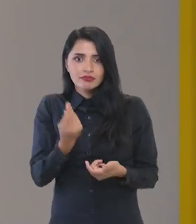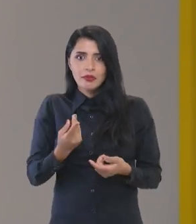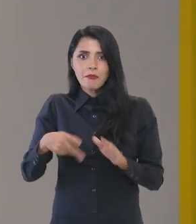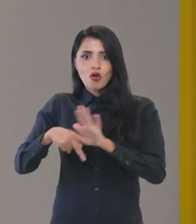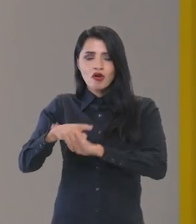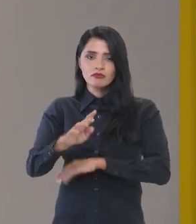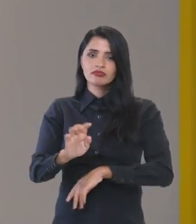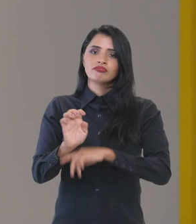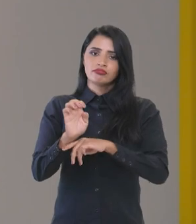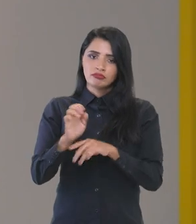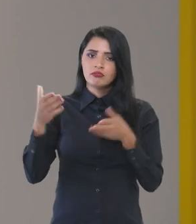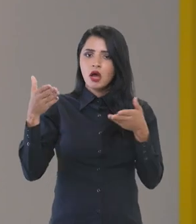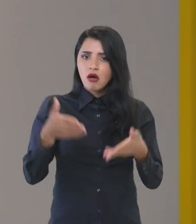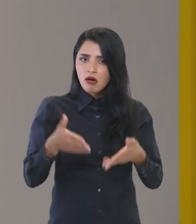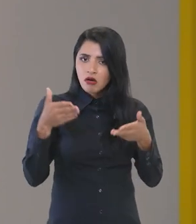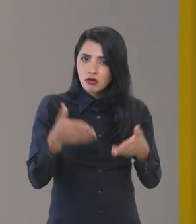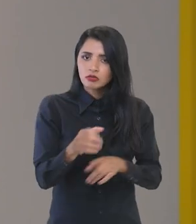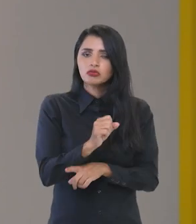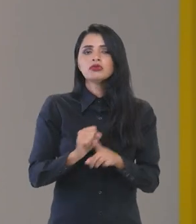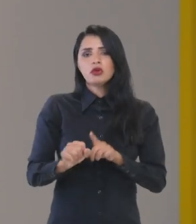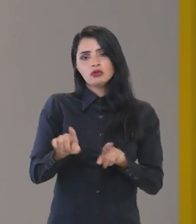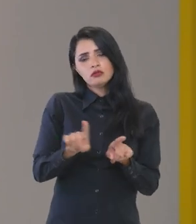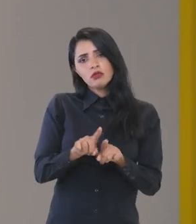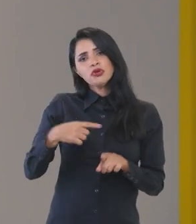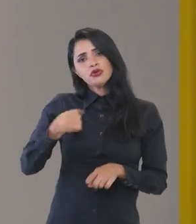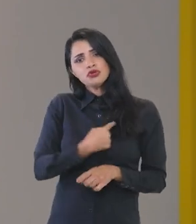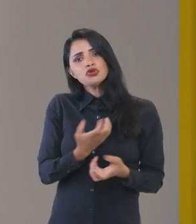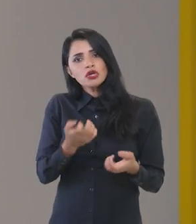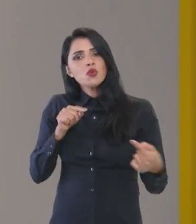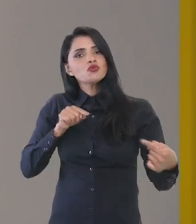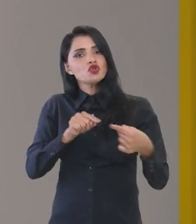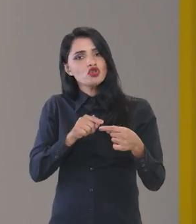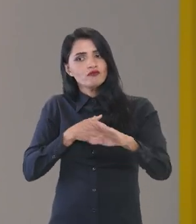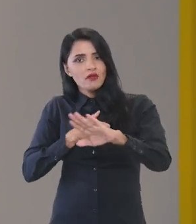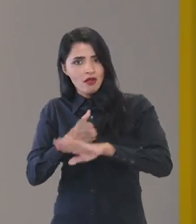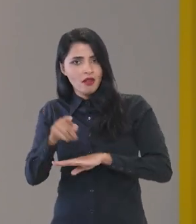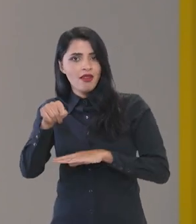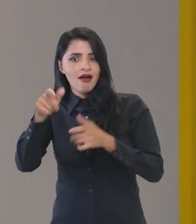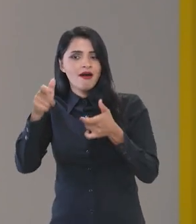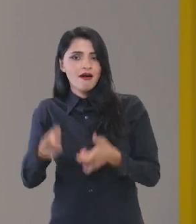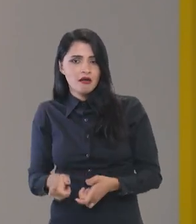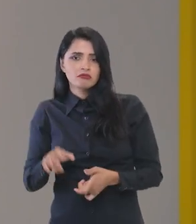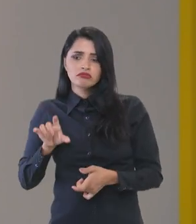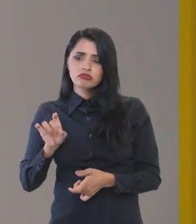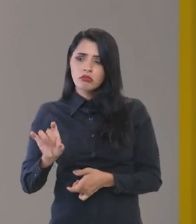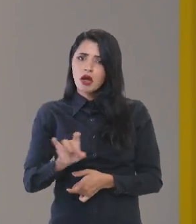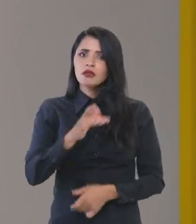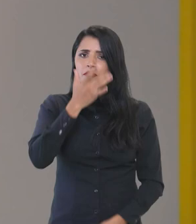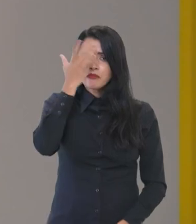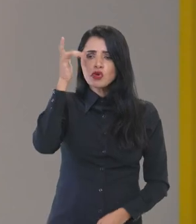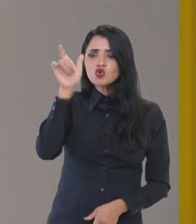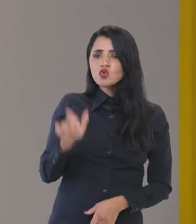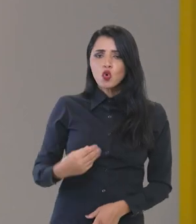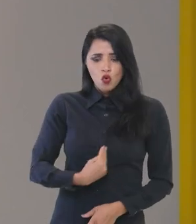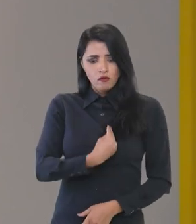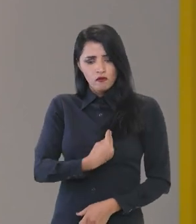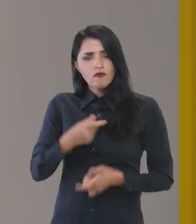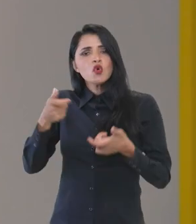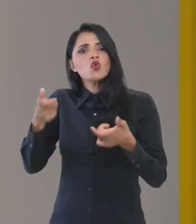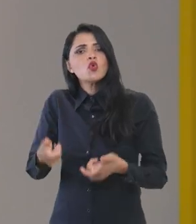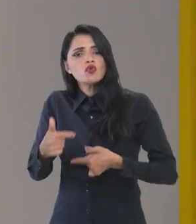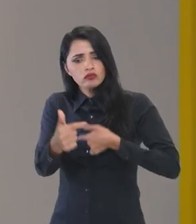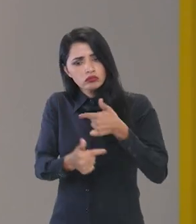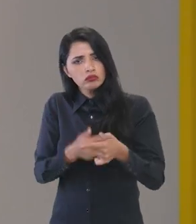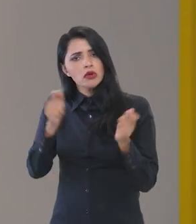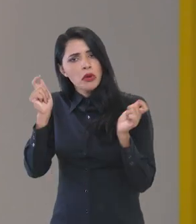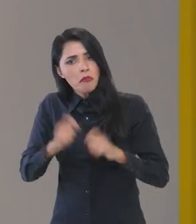estaduais de participação social e queremos chegar no território, em que cada pessoa, onde ela vive, onde